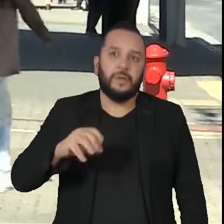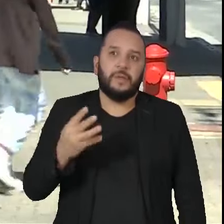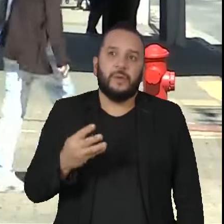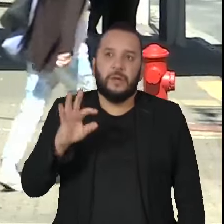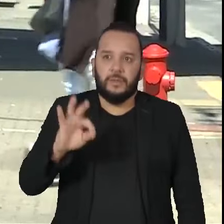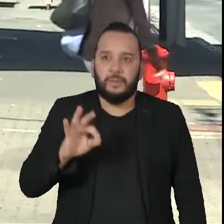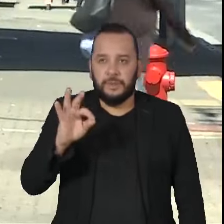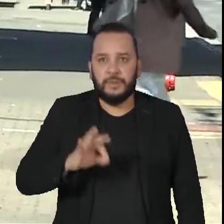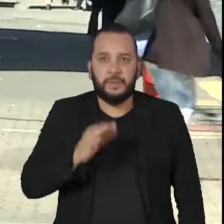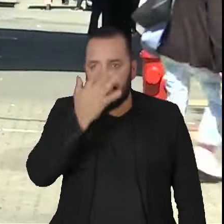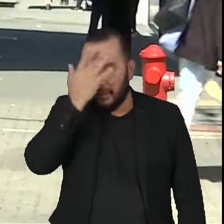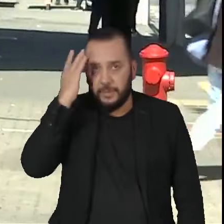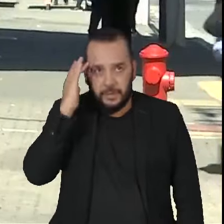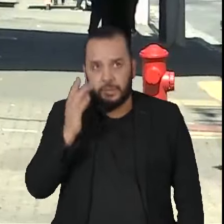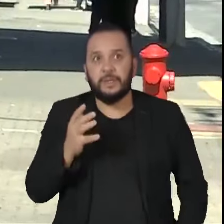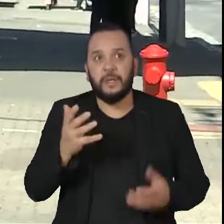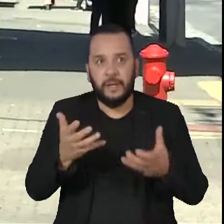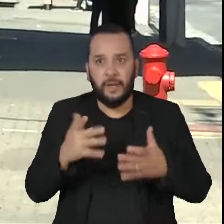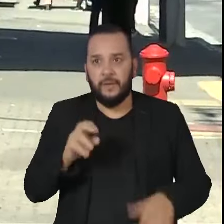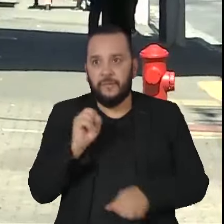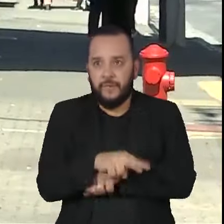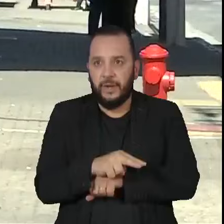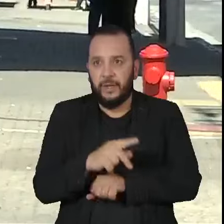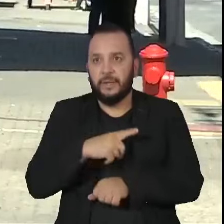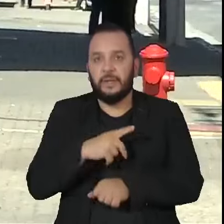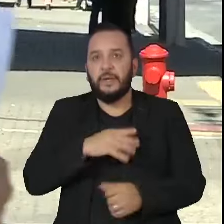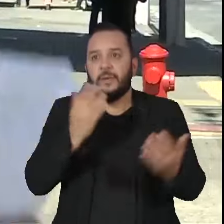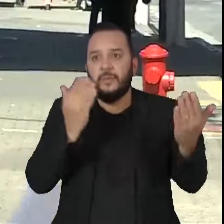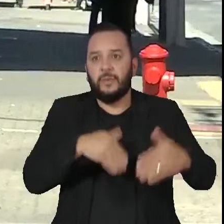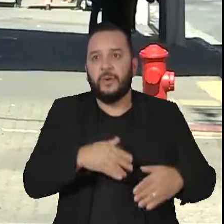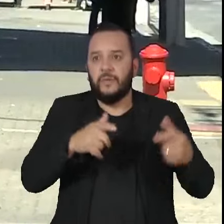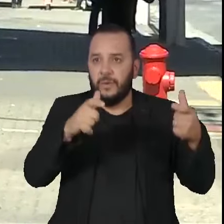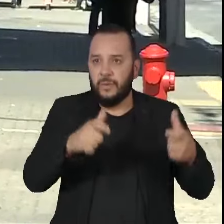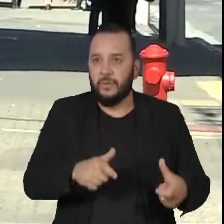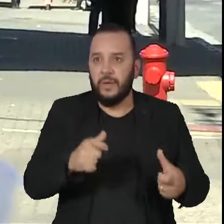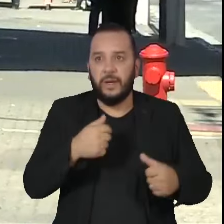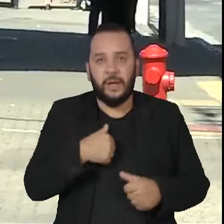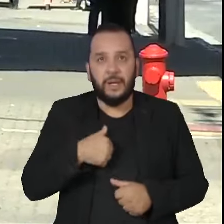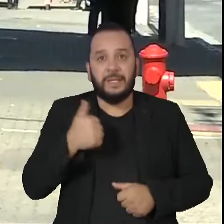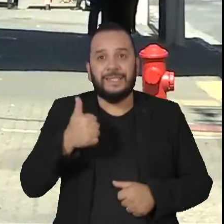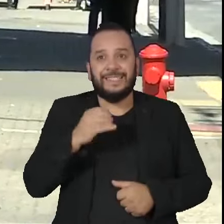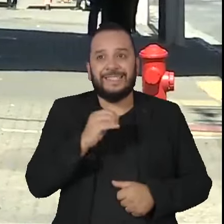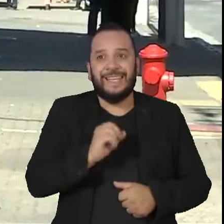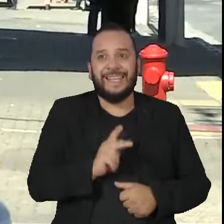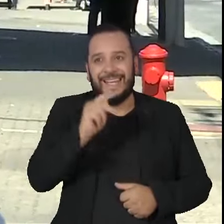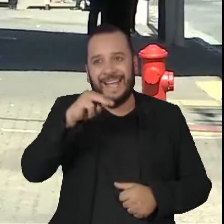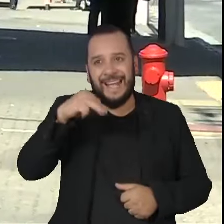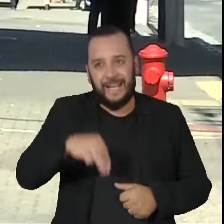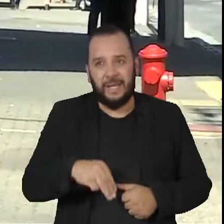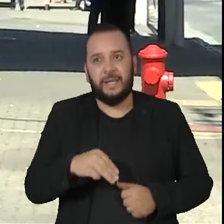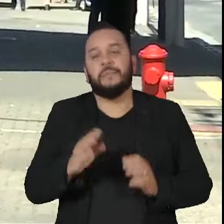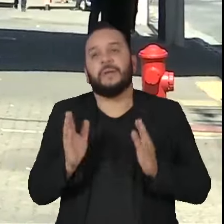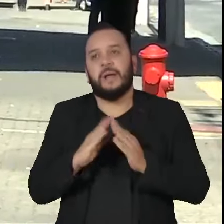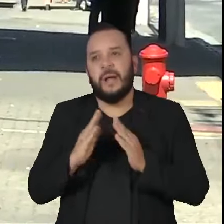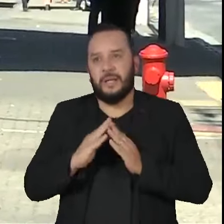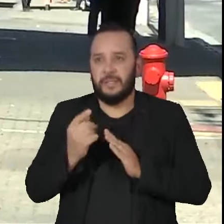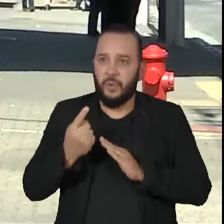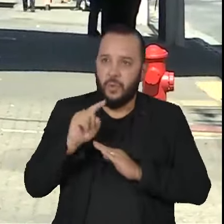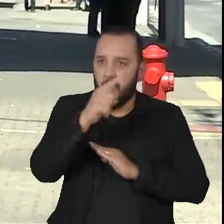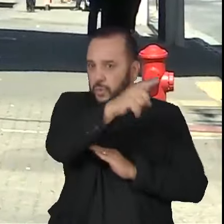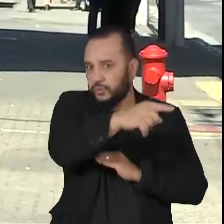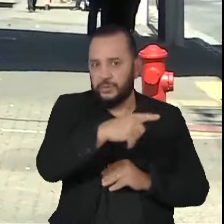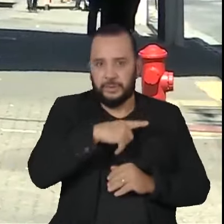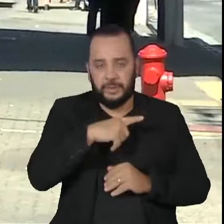dos candidatos farão provas em locais que estão até 100 quilômetros de distância de suas residências.